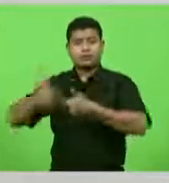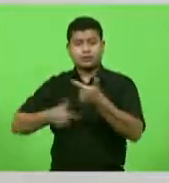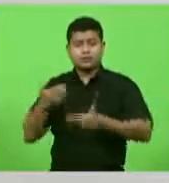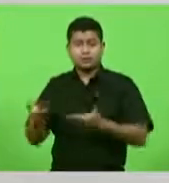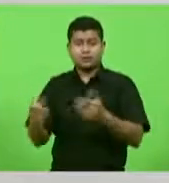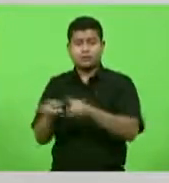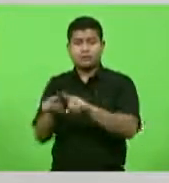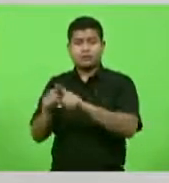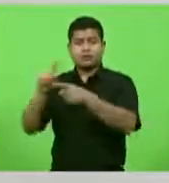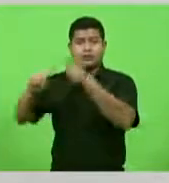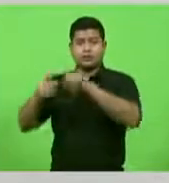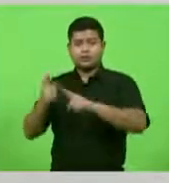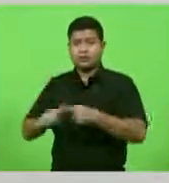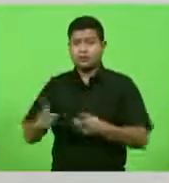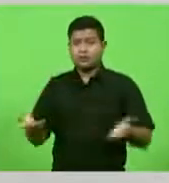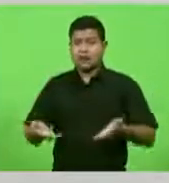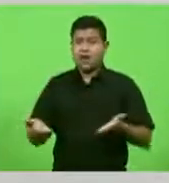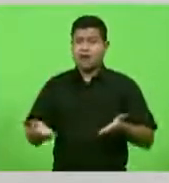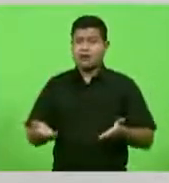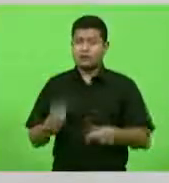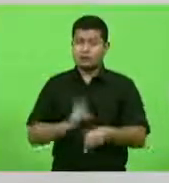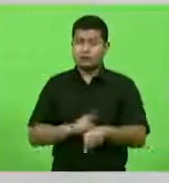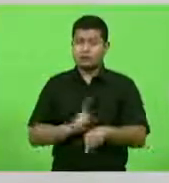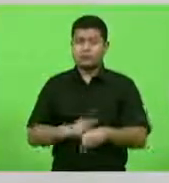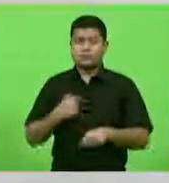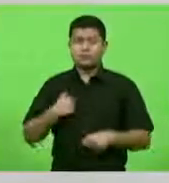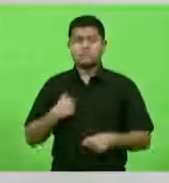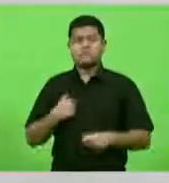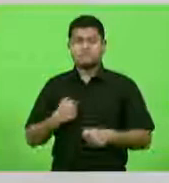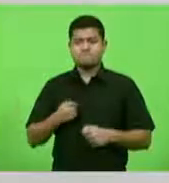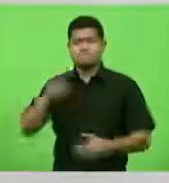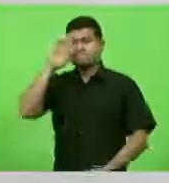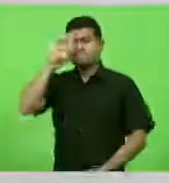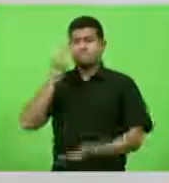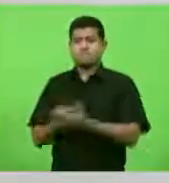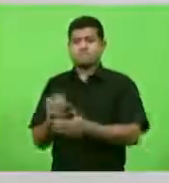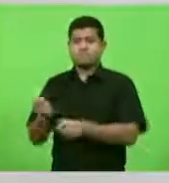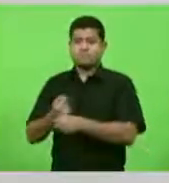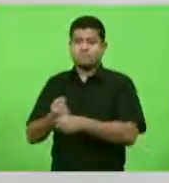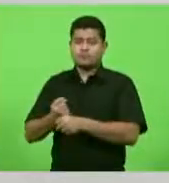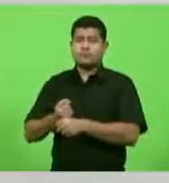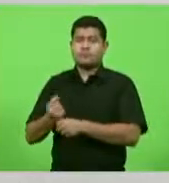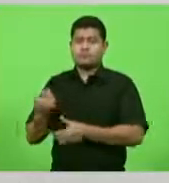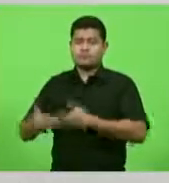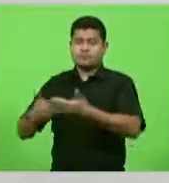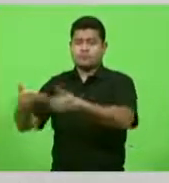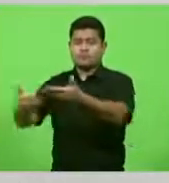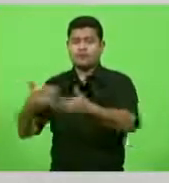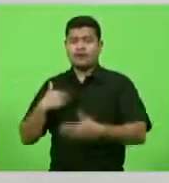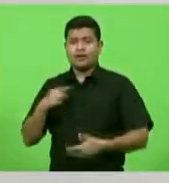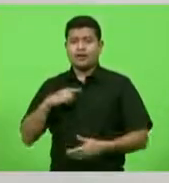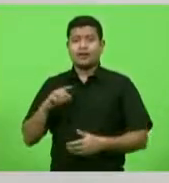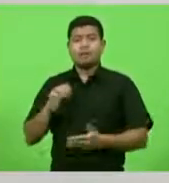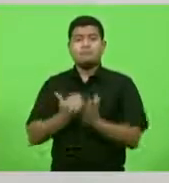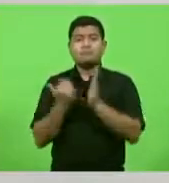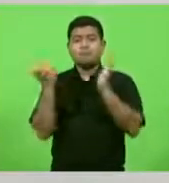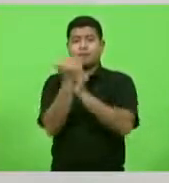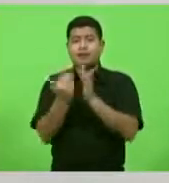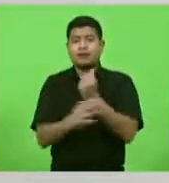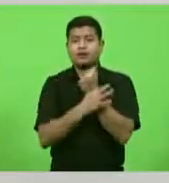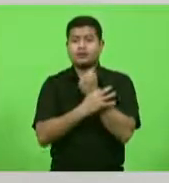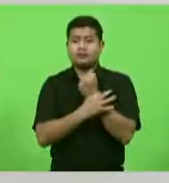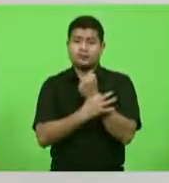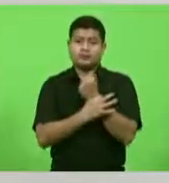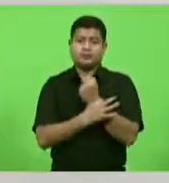nesse momento, estou confiante que nos próximos anos, agora, nós vamos ter mais segurança com esses investimentos. Então, são recursos